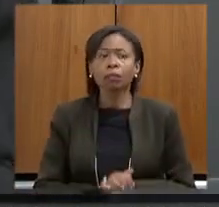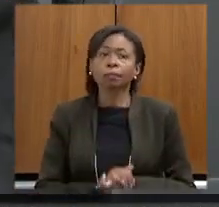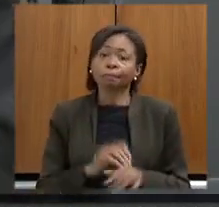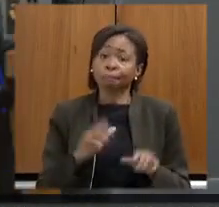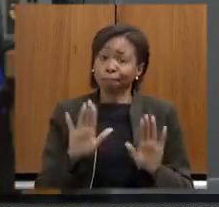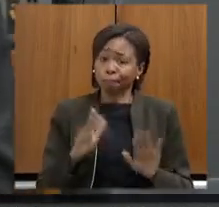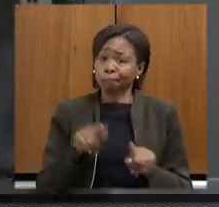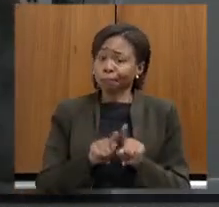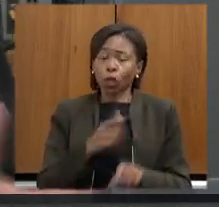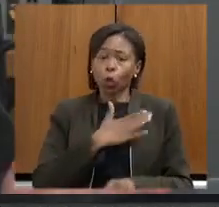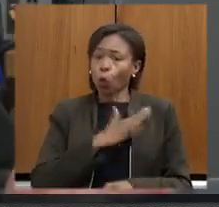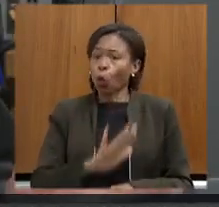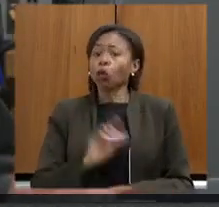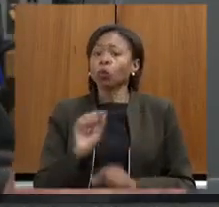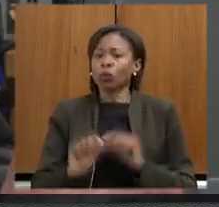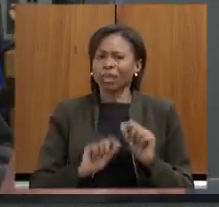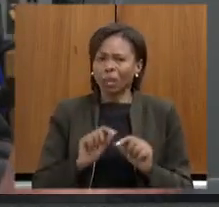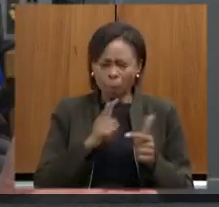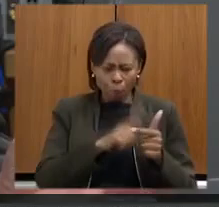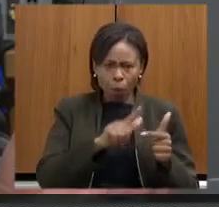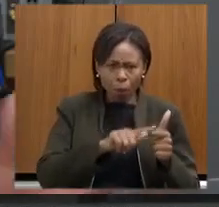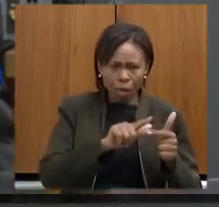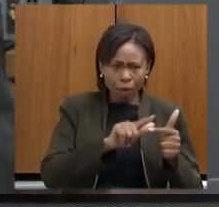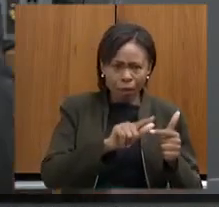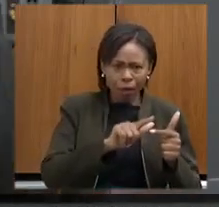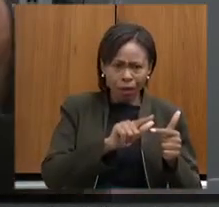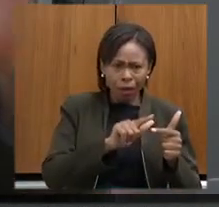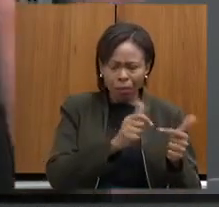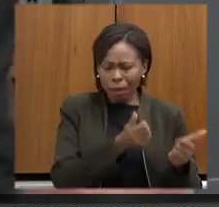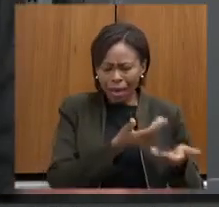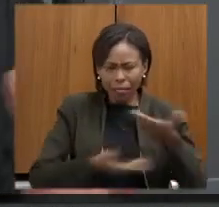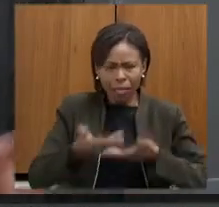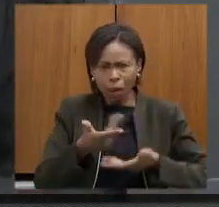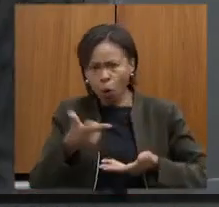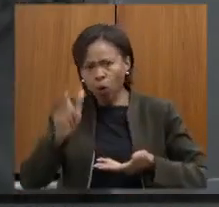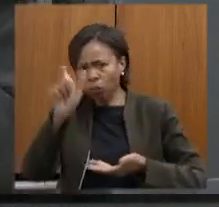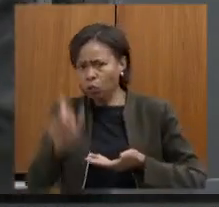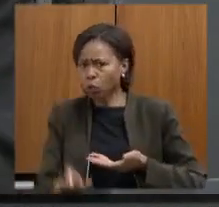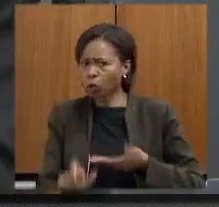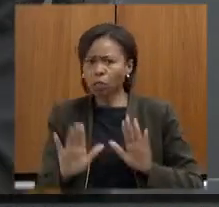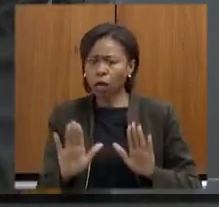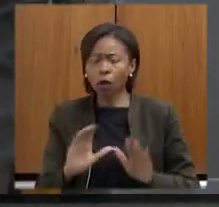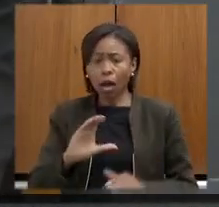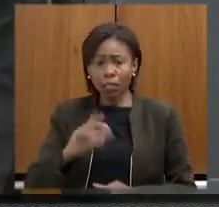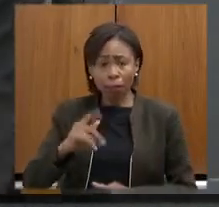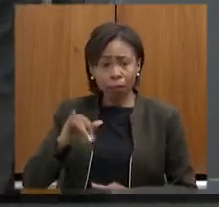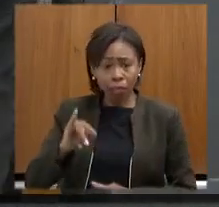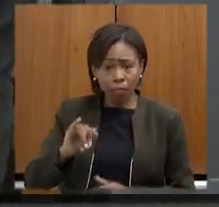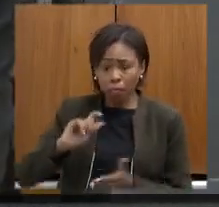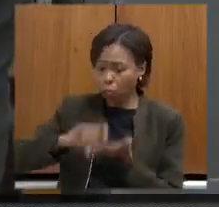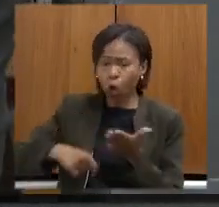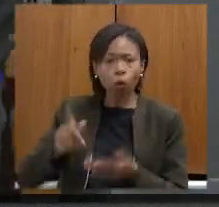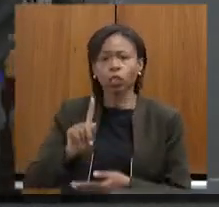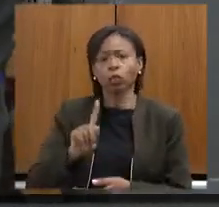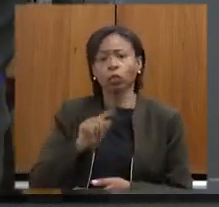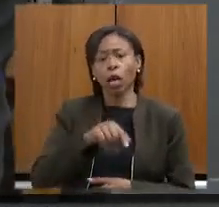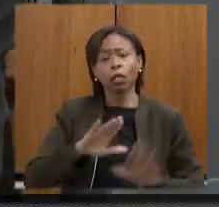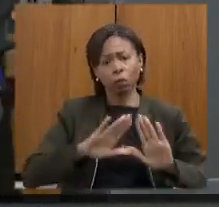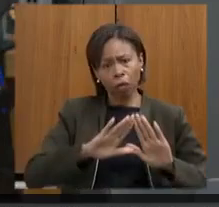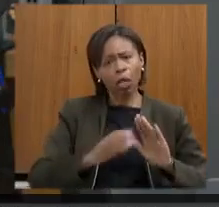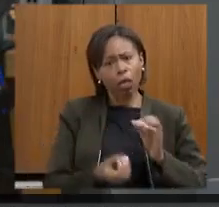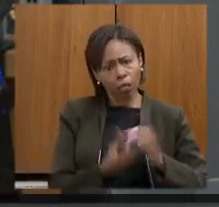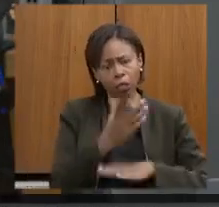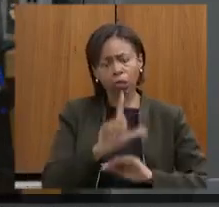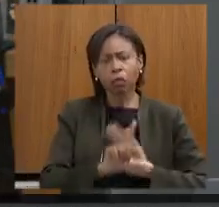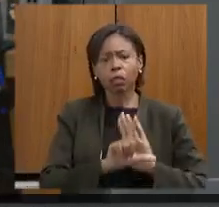gosto também de empurrar o problema para os outros eu sempre não falo não assina CPI acho que a Assembleia devia fazer a lei se quiser